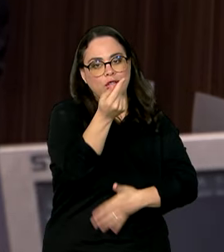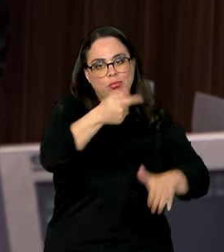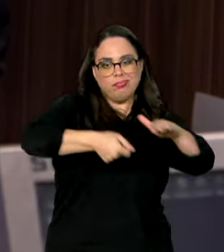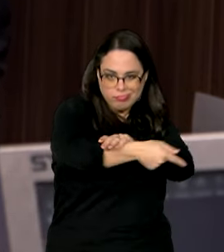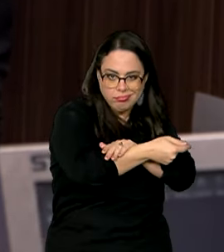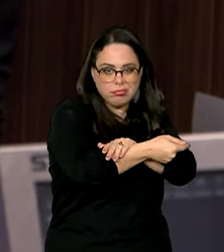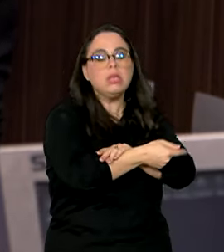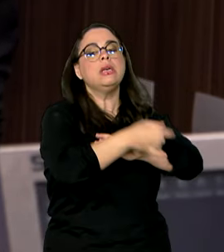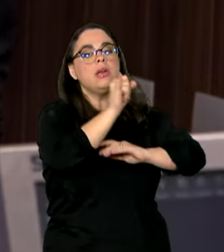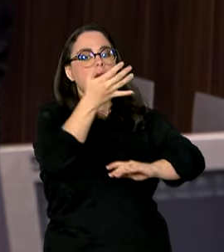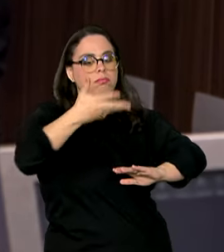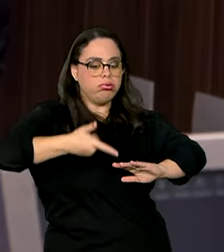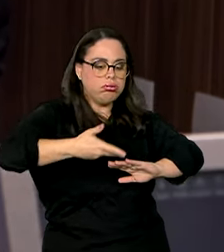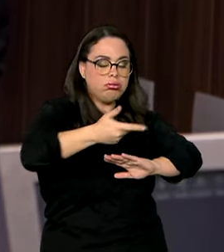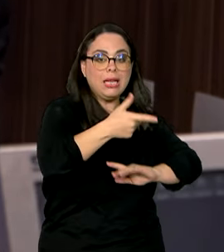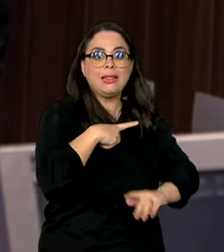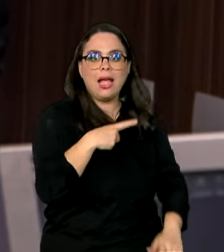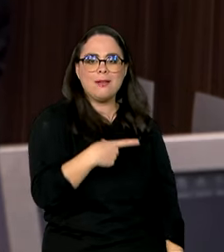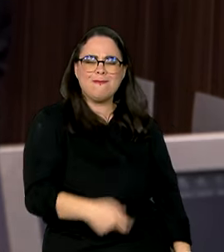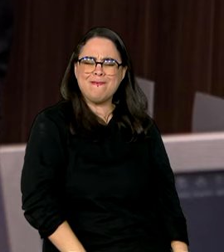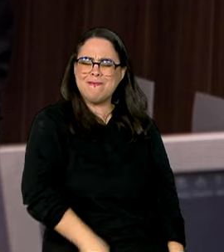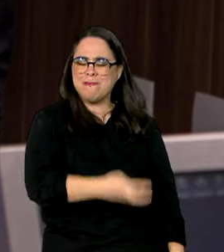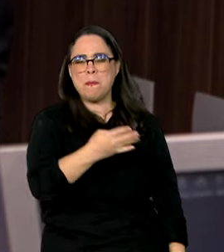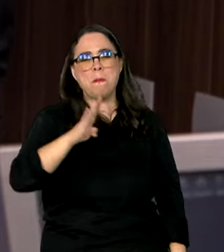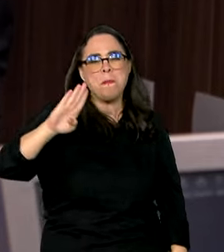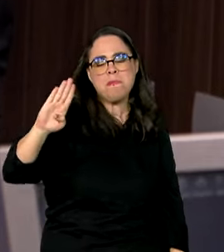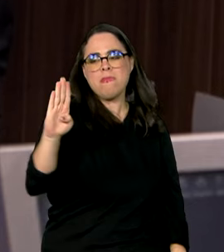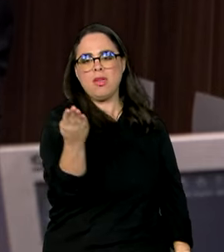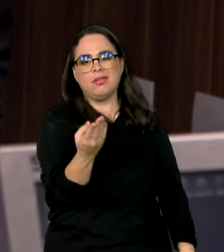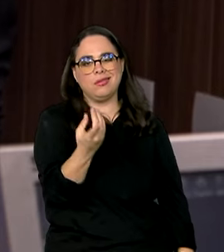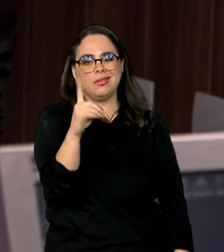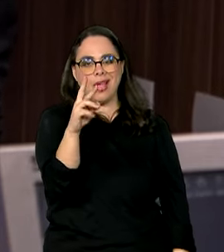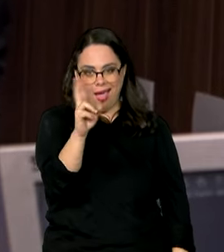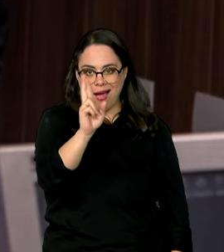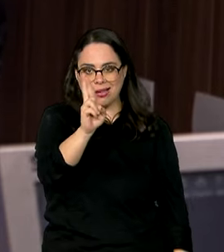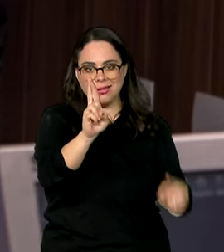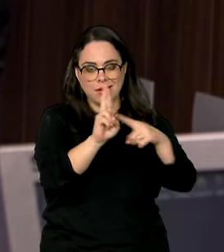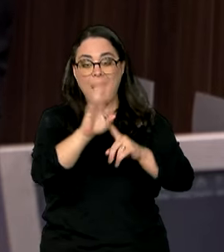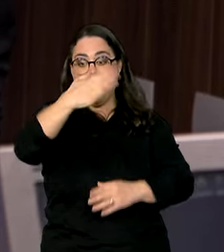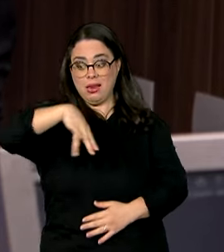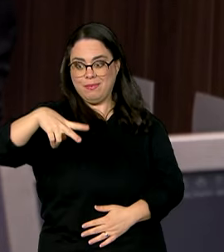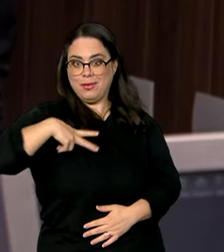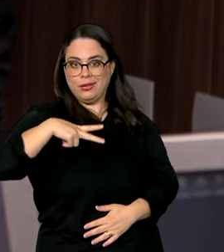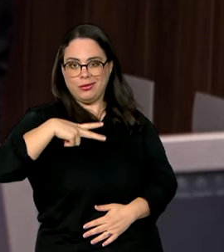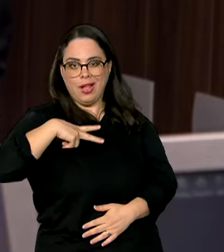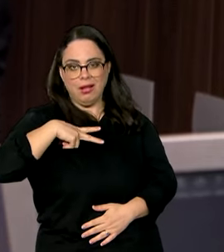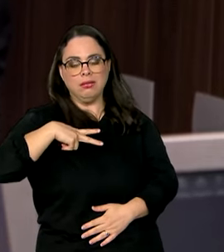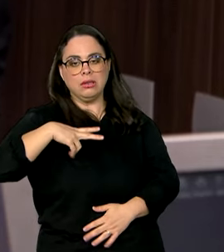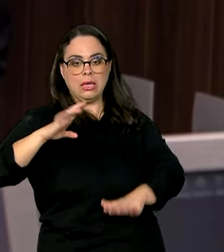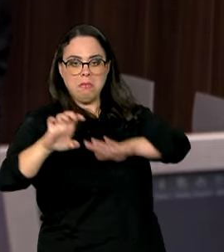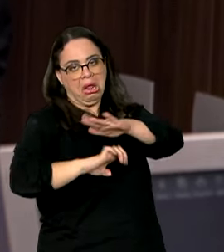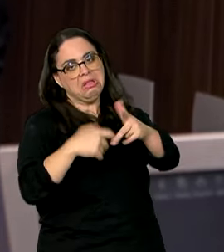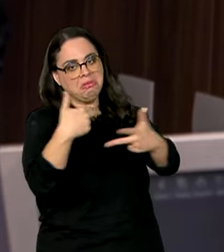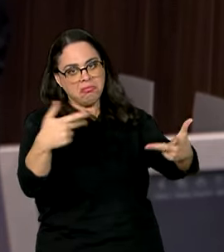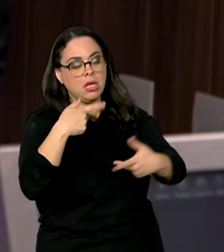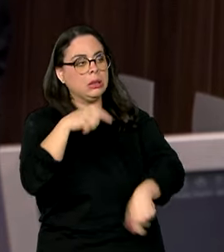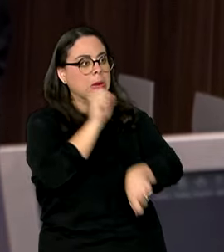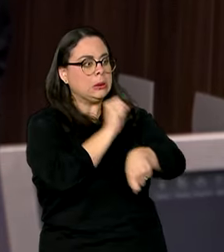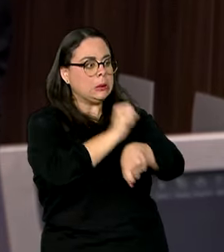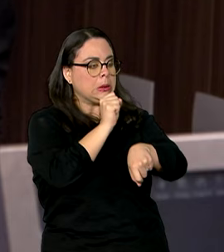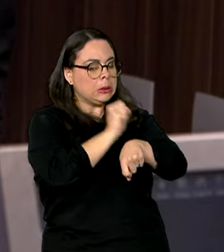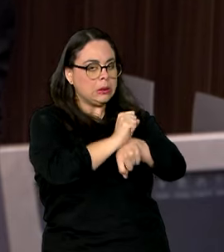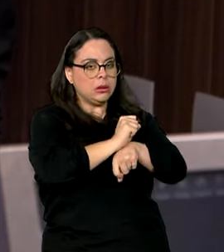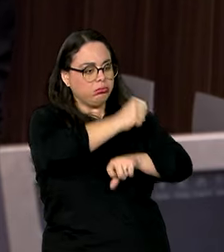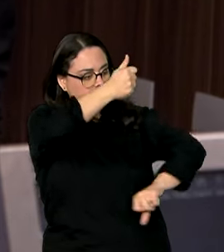bilhões de reais em investimentos privados aguardando a autorização, a